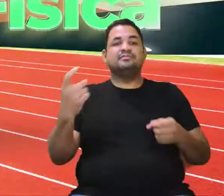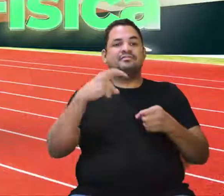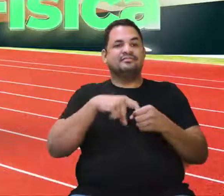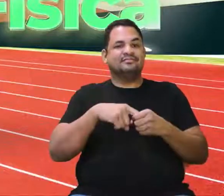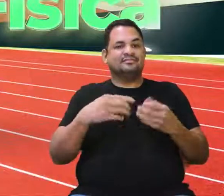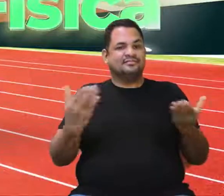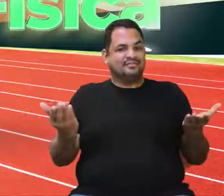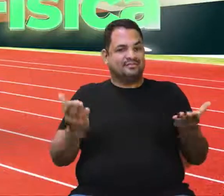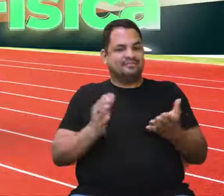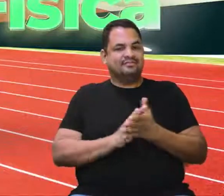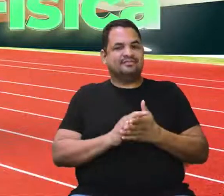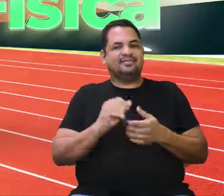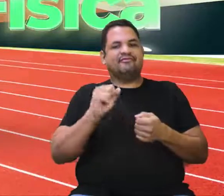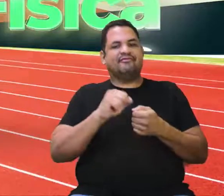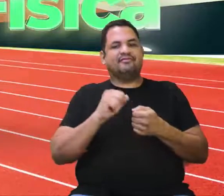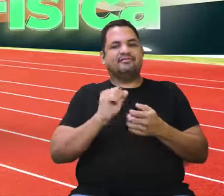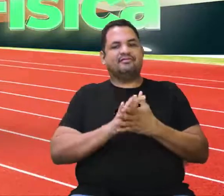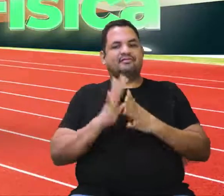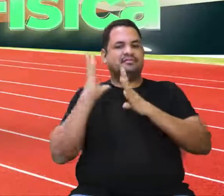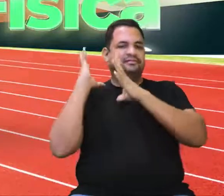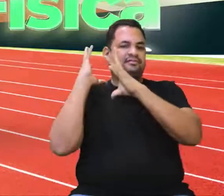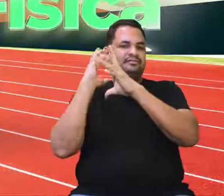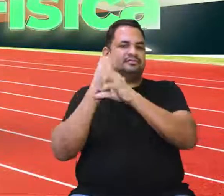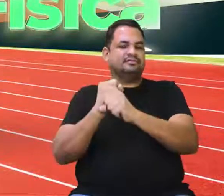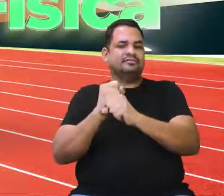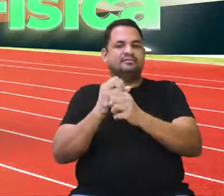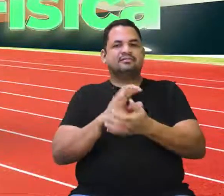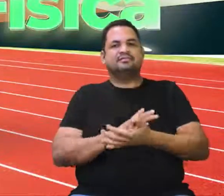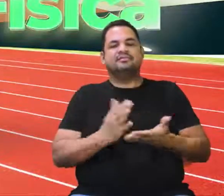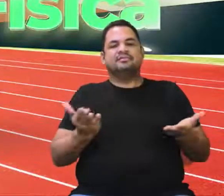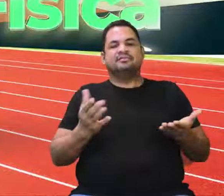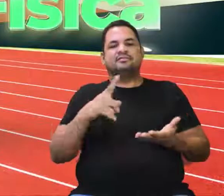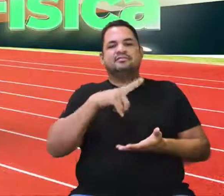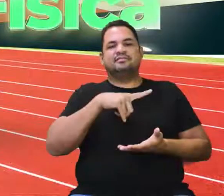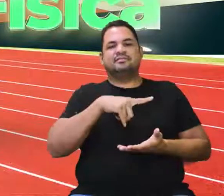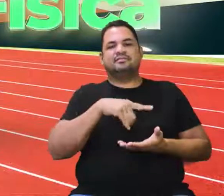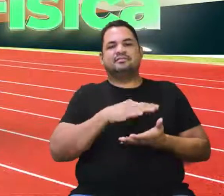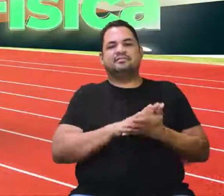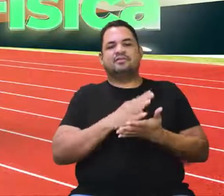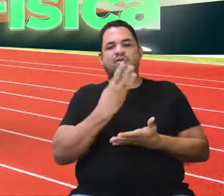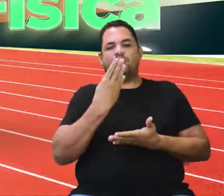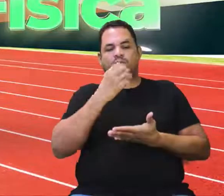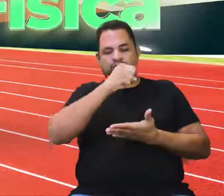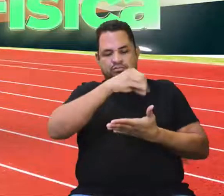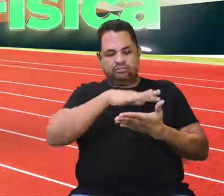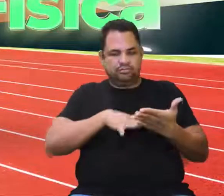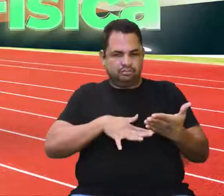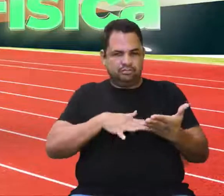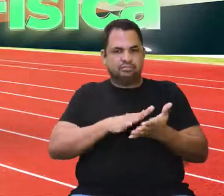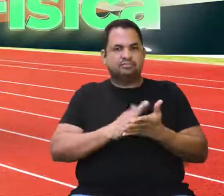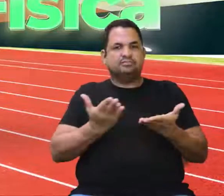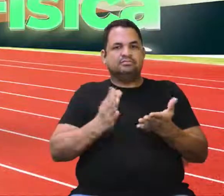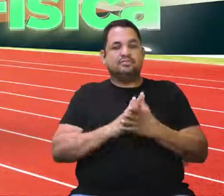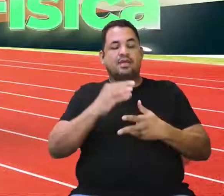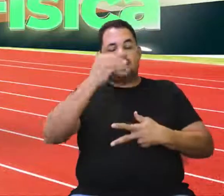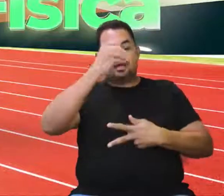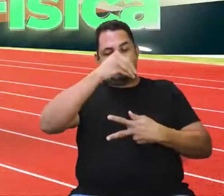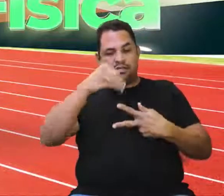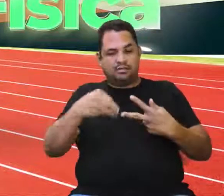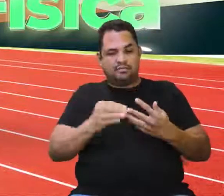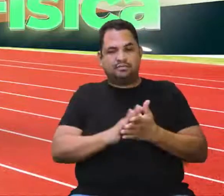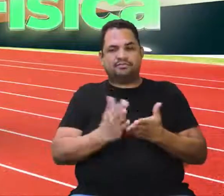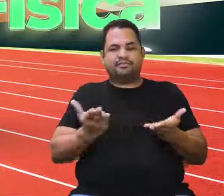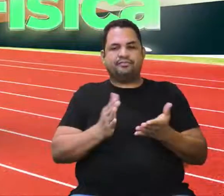Voltamos e vamos fazer a nossa revisão. Temos quatro questões aí. Questão Enem.